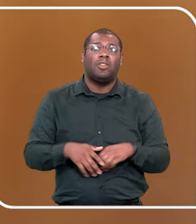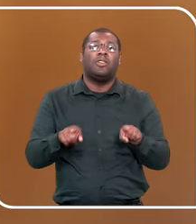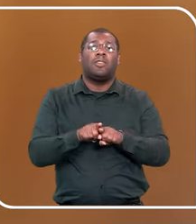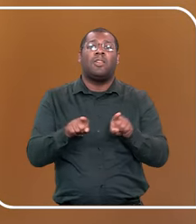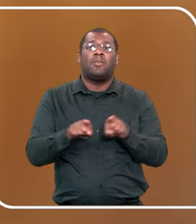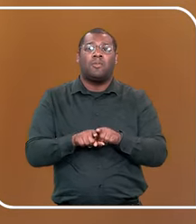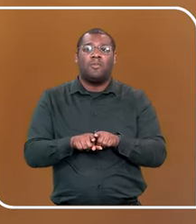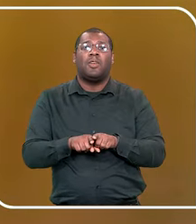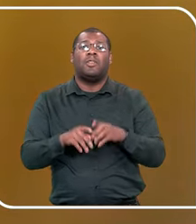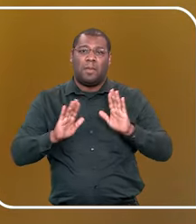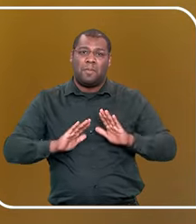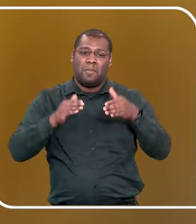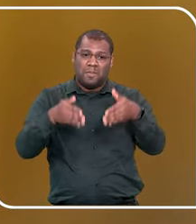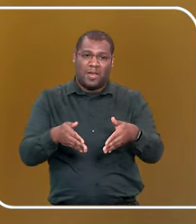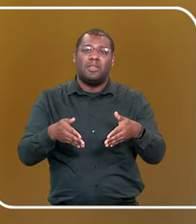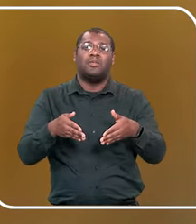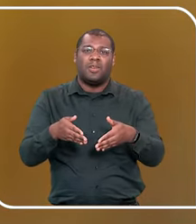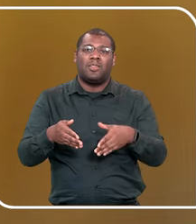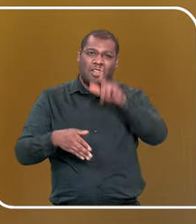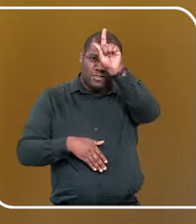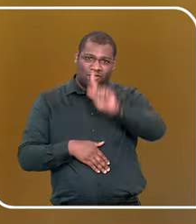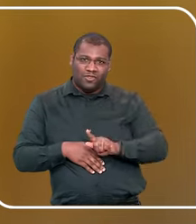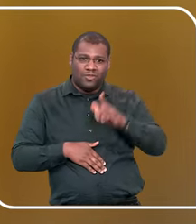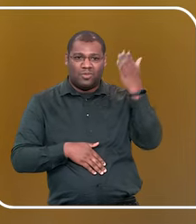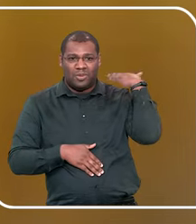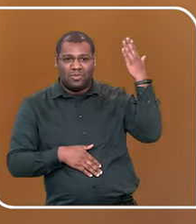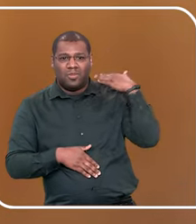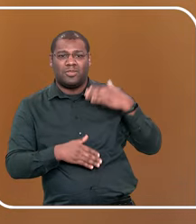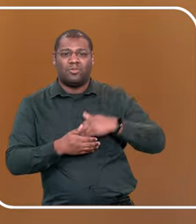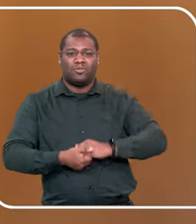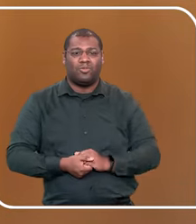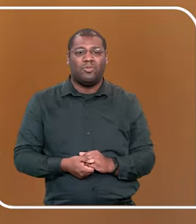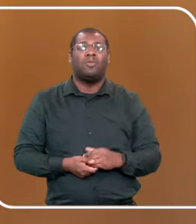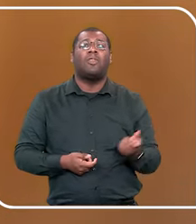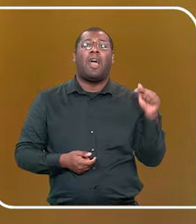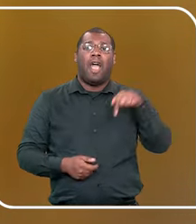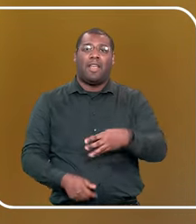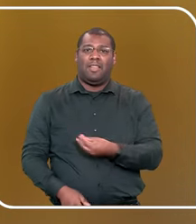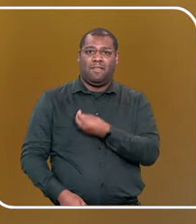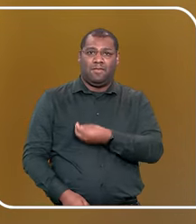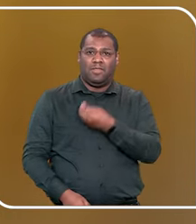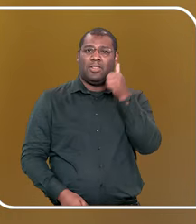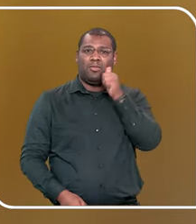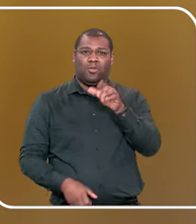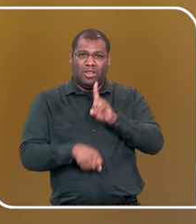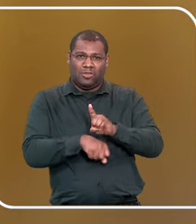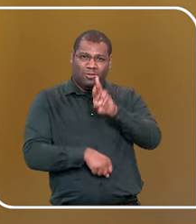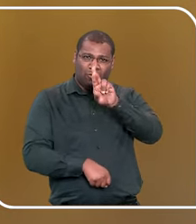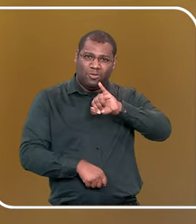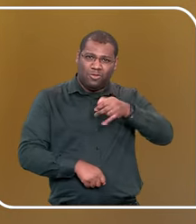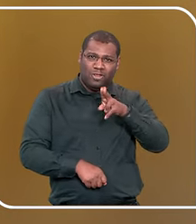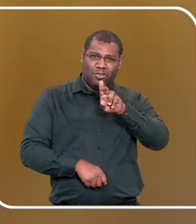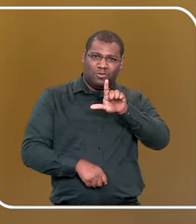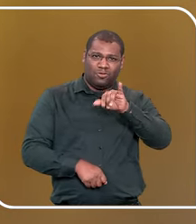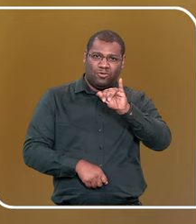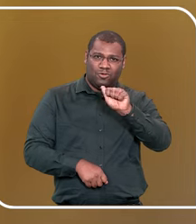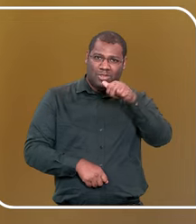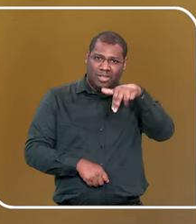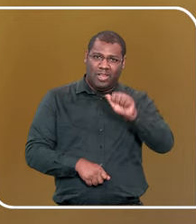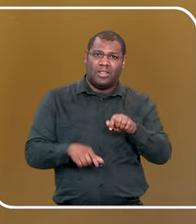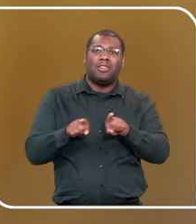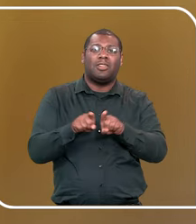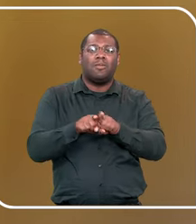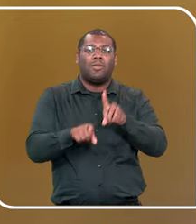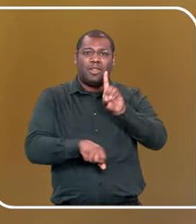Comissão da Primeira Infância na gestão passada. Eu vejo aqui presentes também a doutora Juliana Felizola, a doutora